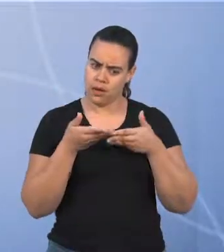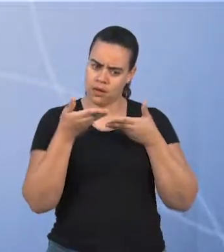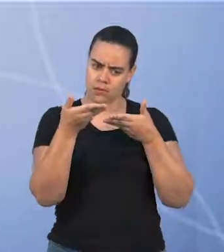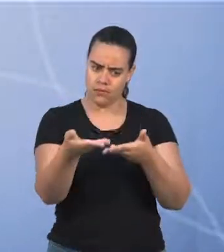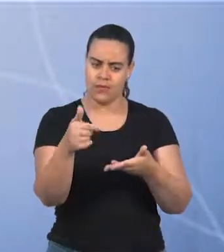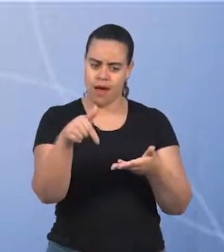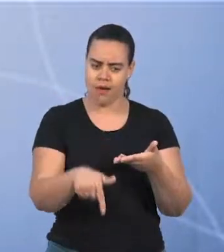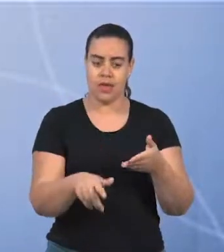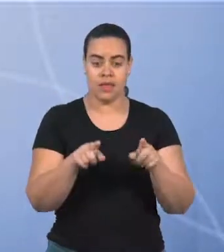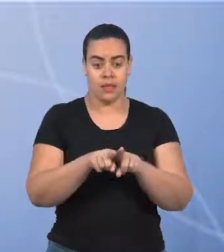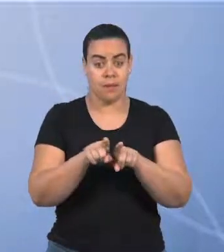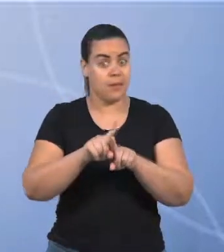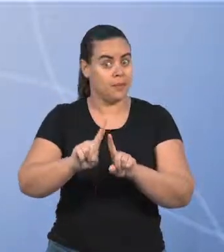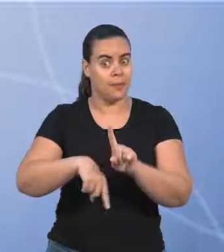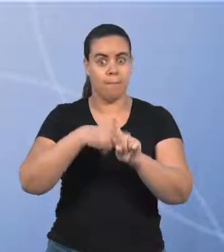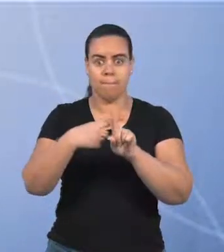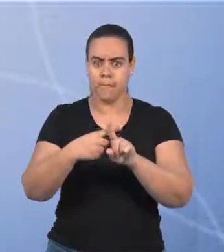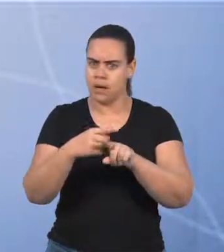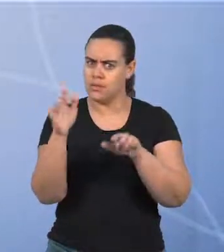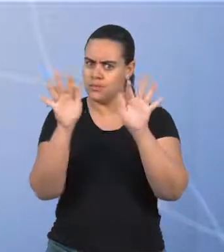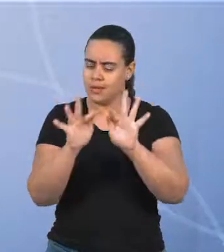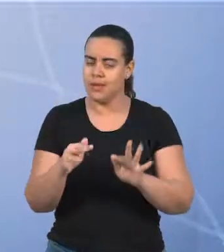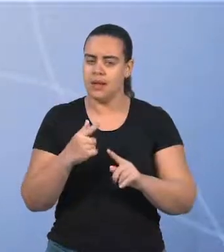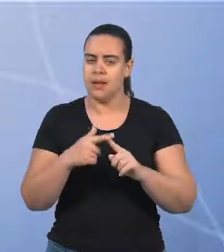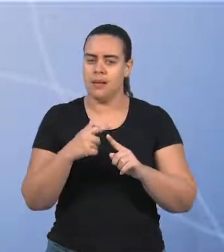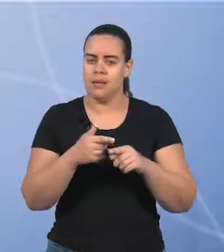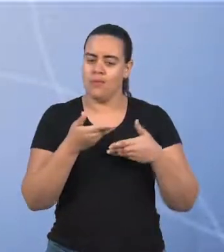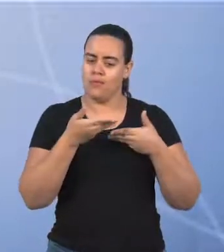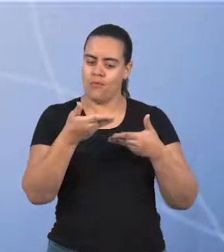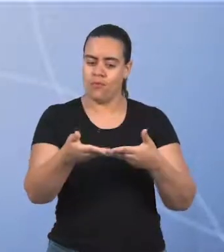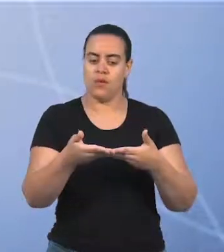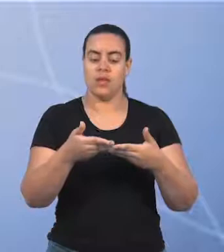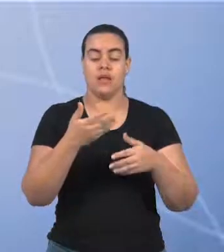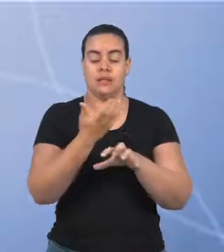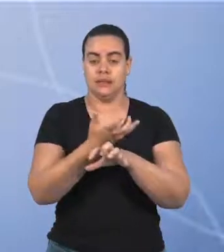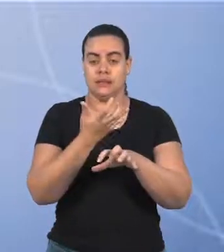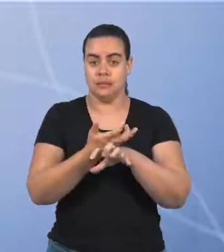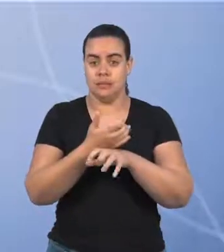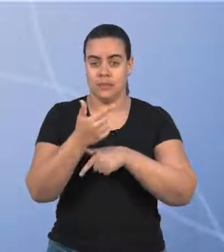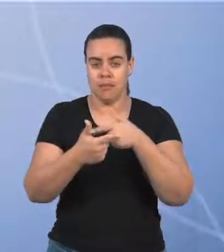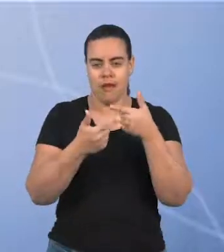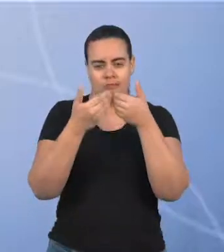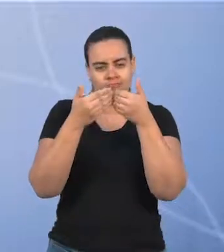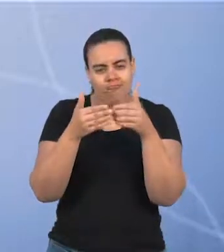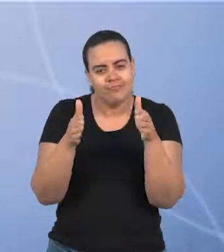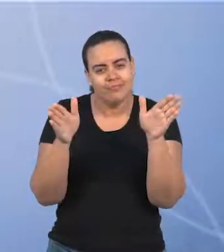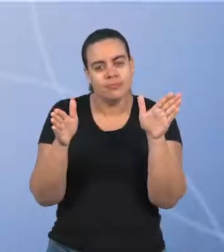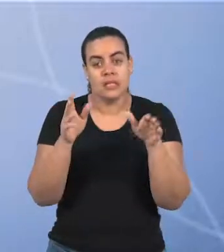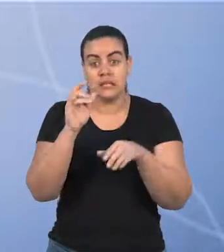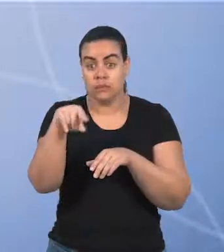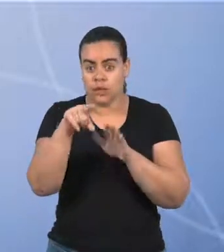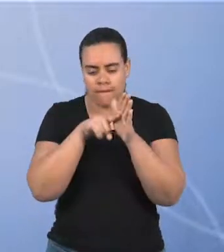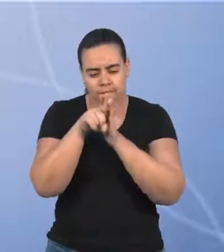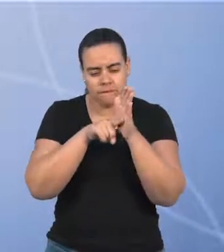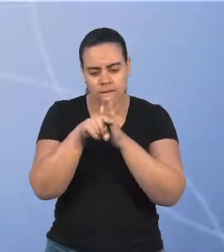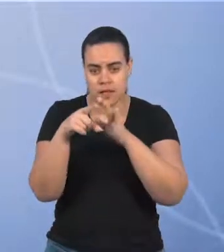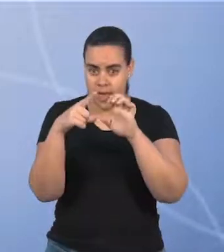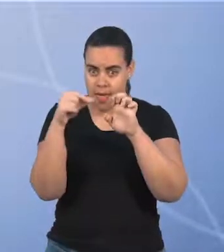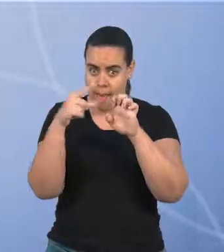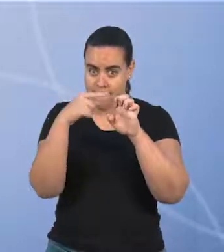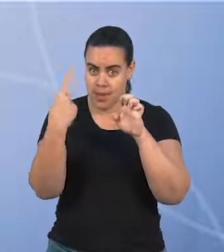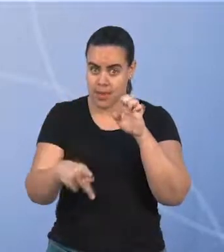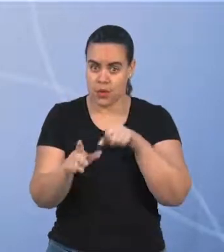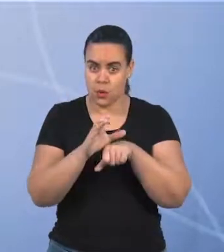ainda por poder trabalhar justamente com um componente de caráter tão aberto. Se vocês consultarem a emenda desse curso, perceberão que essa